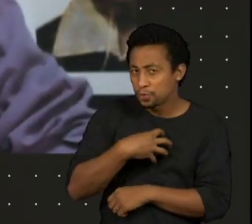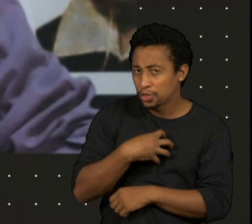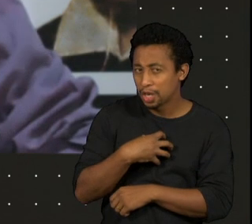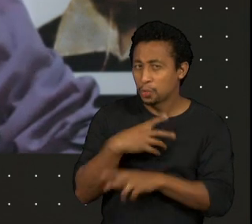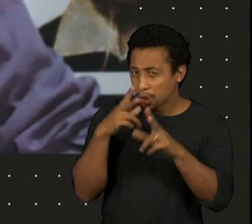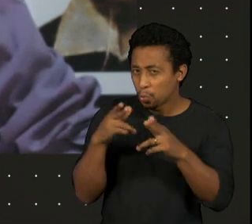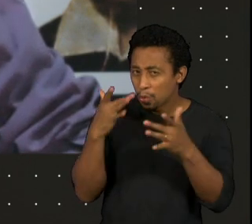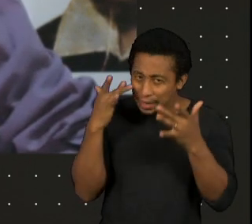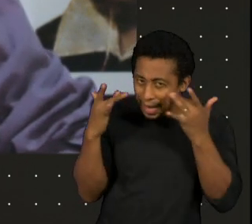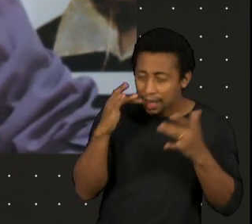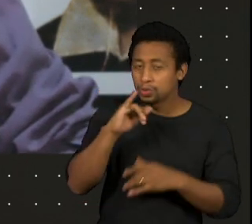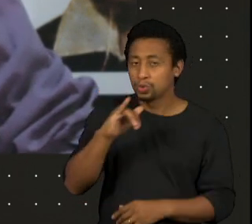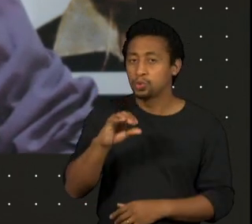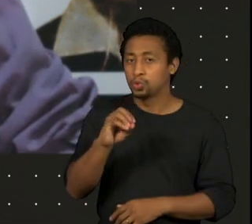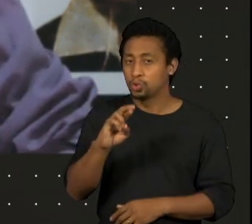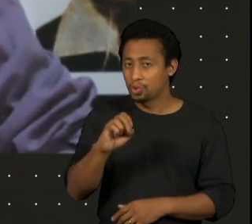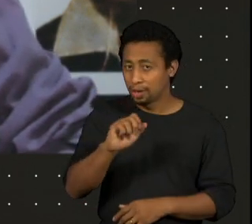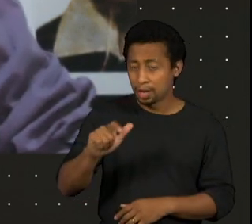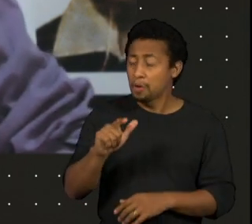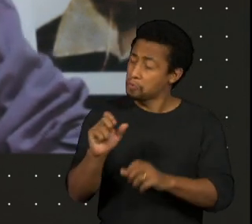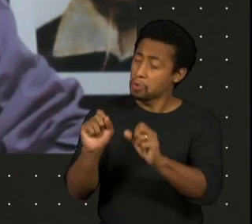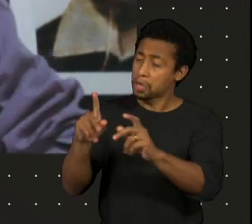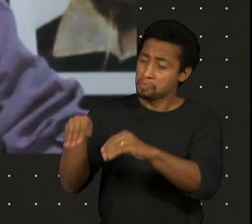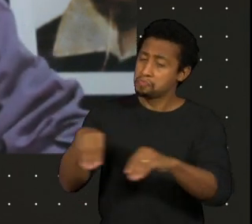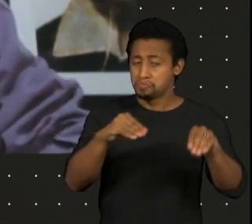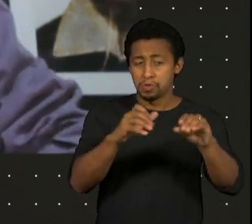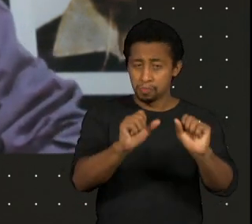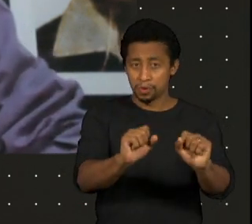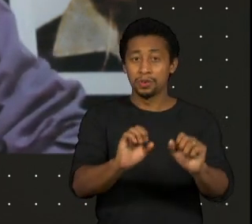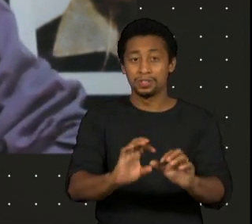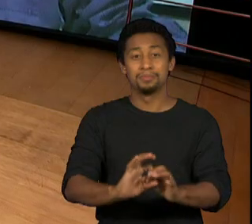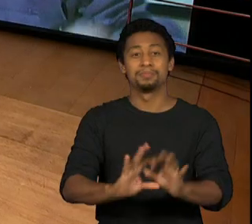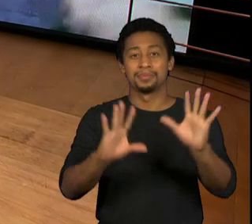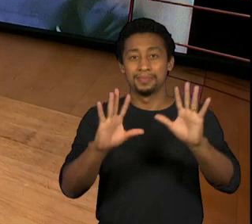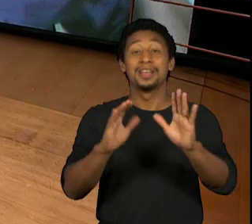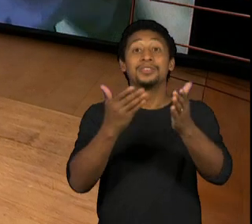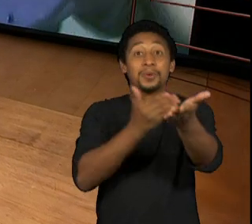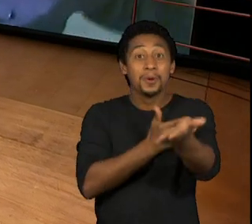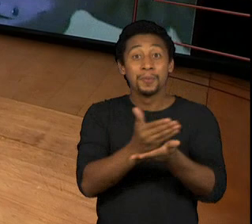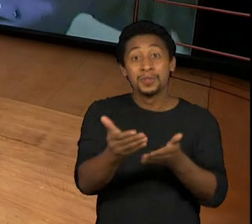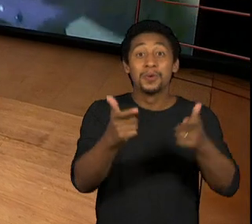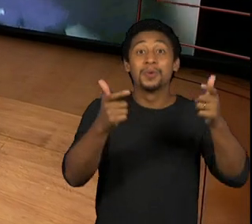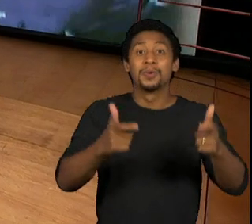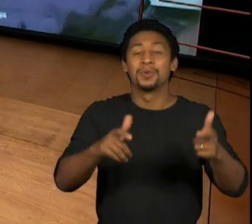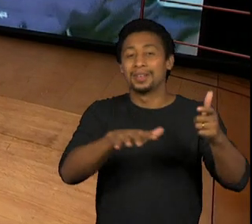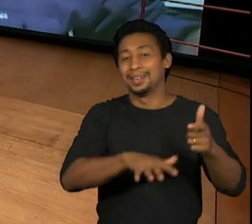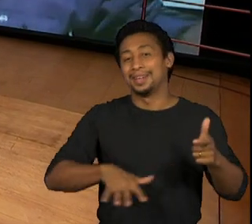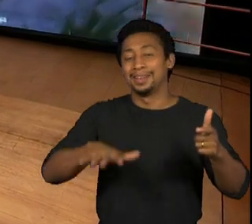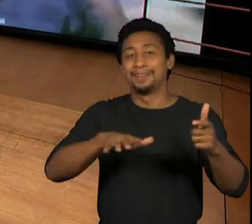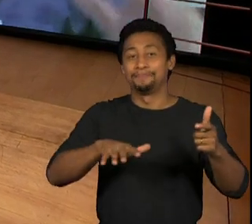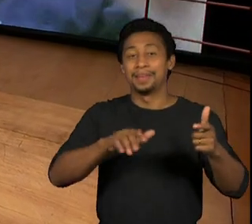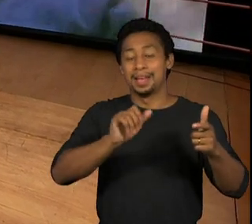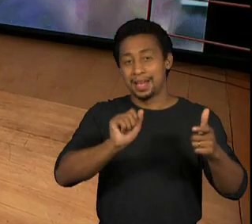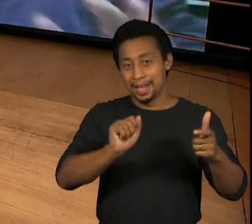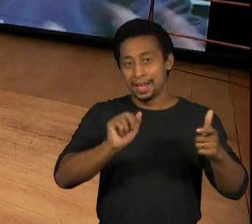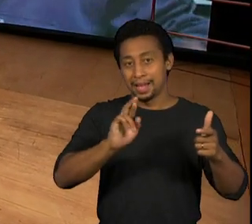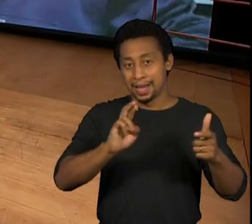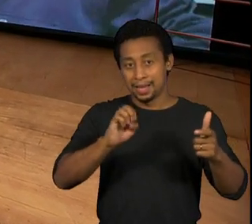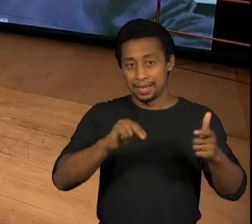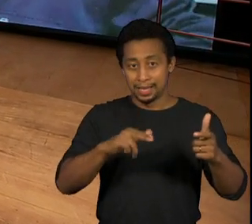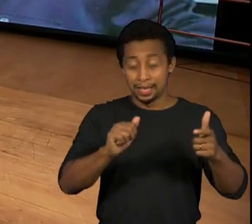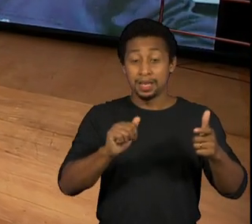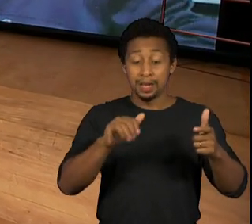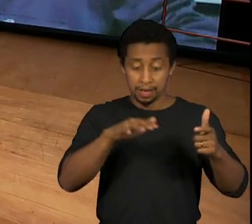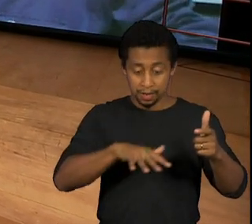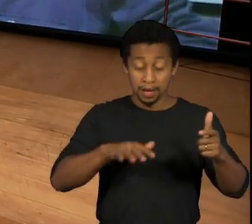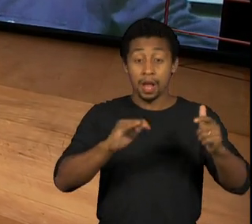falou, toca lá. E a gente começou a trabalhar no Areninha. Não sei se vocês se lembram, em cima do Arena tinha um teatro pequeno, menor